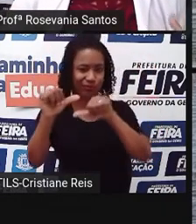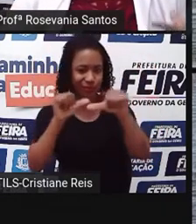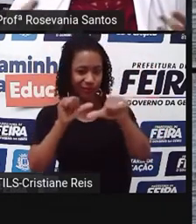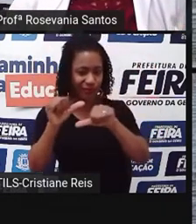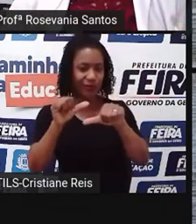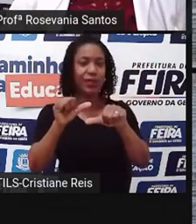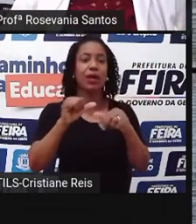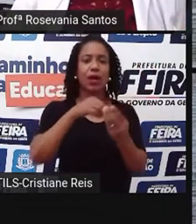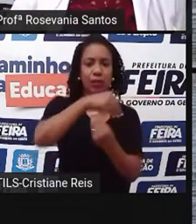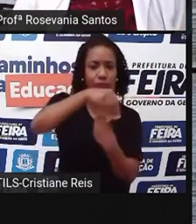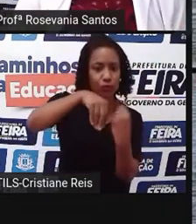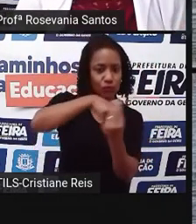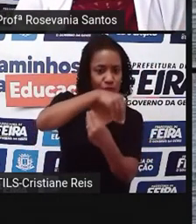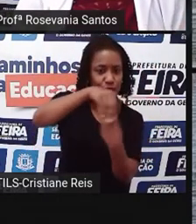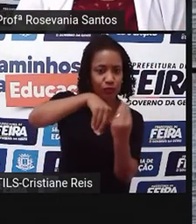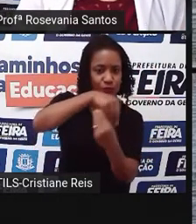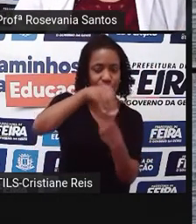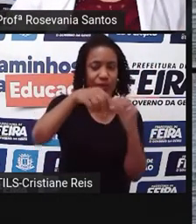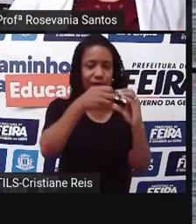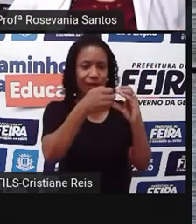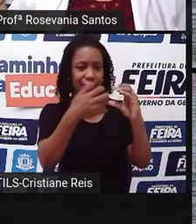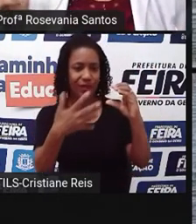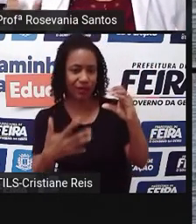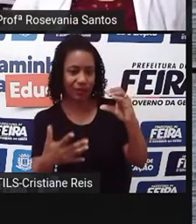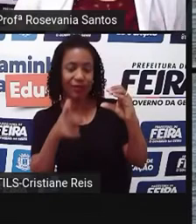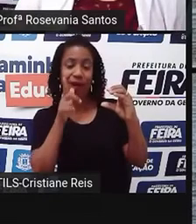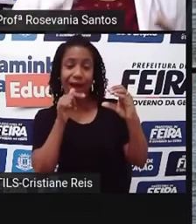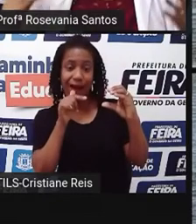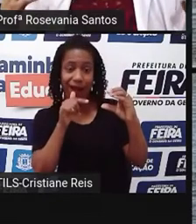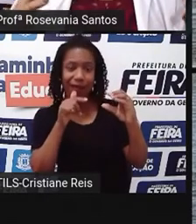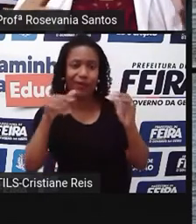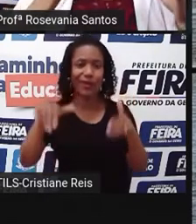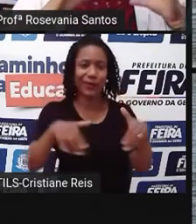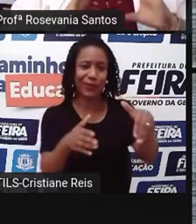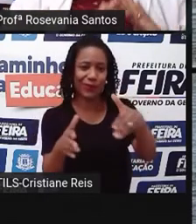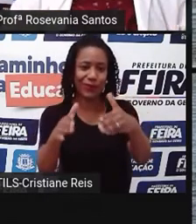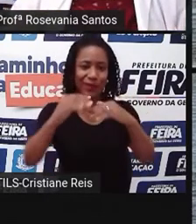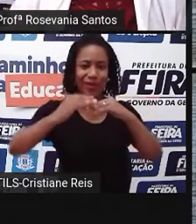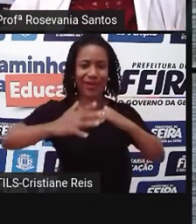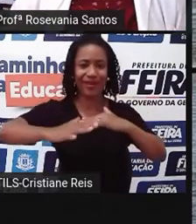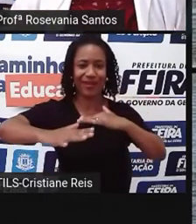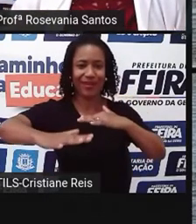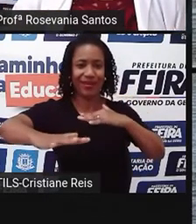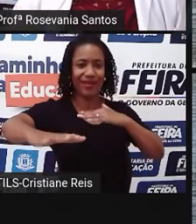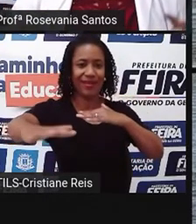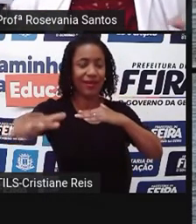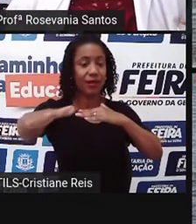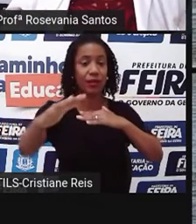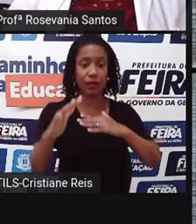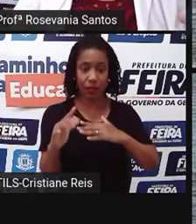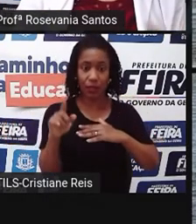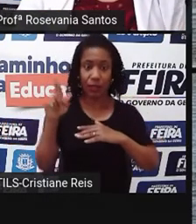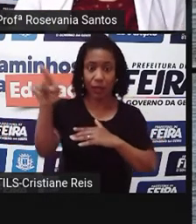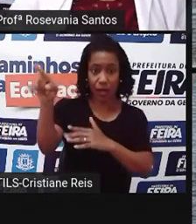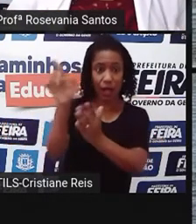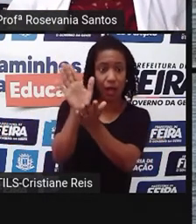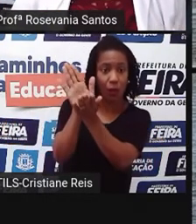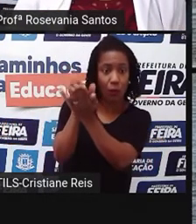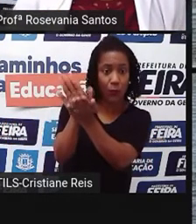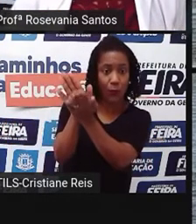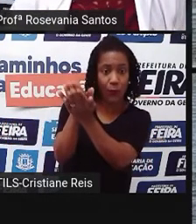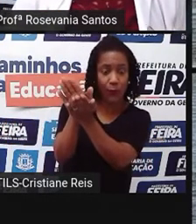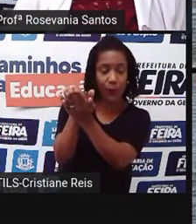características até de terrenos, terrenos alagadiços, né, então, o Pantanal, ele tem, ele agrega, né,